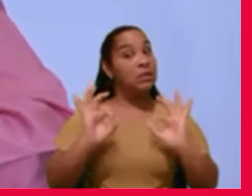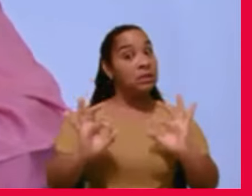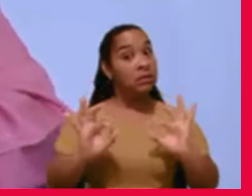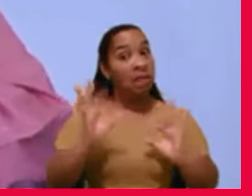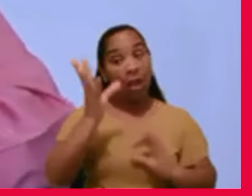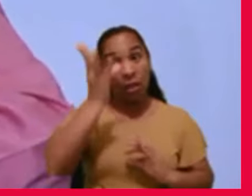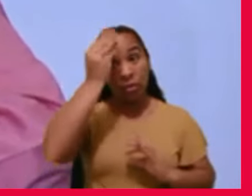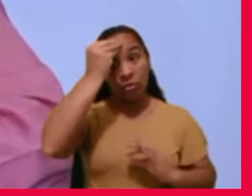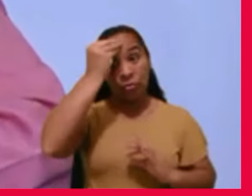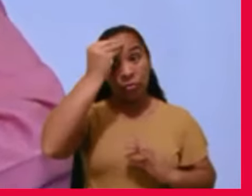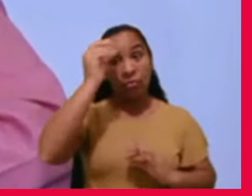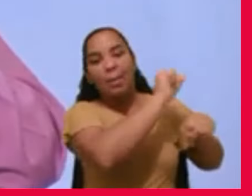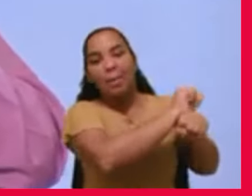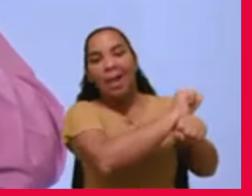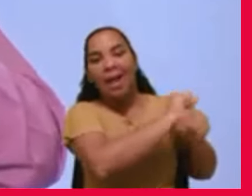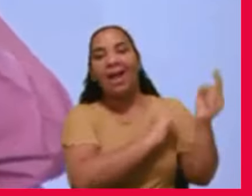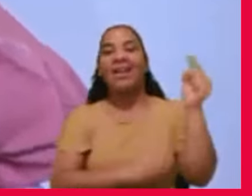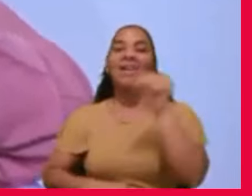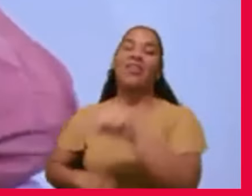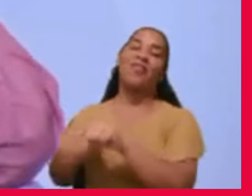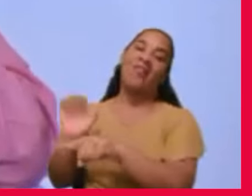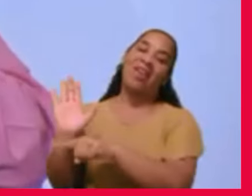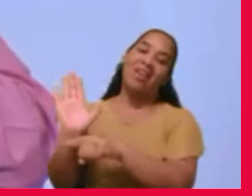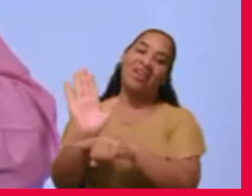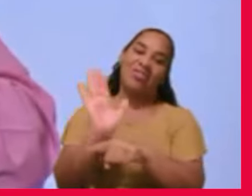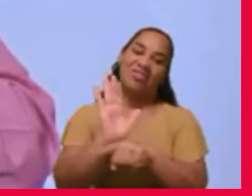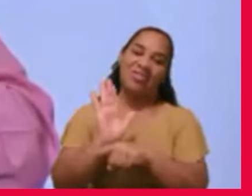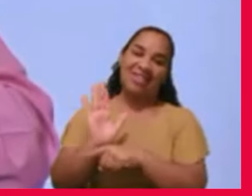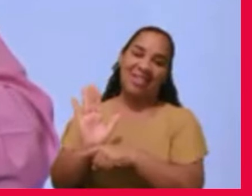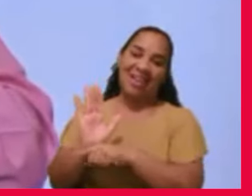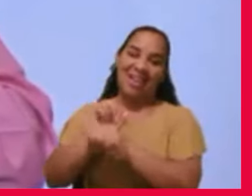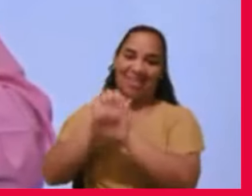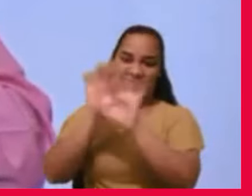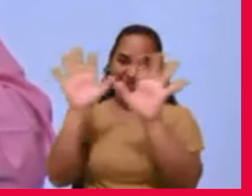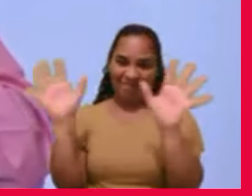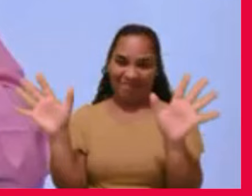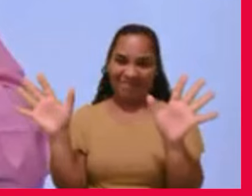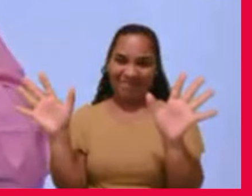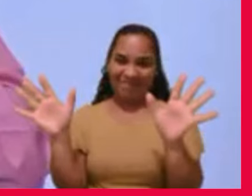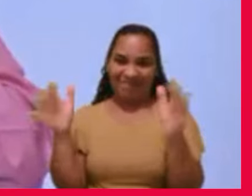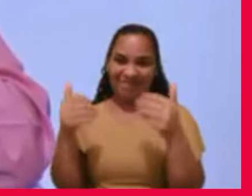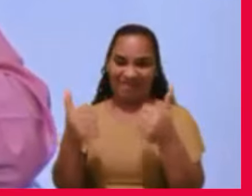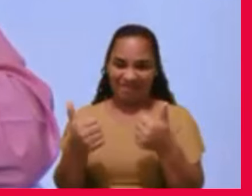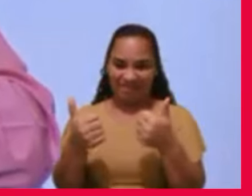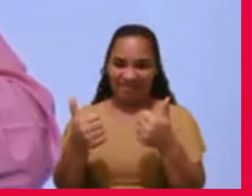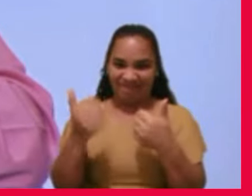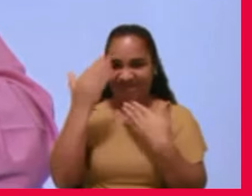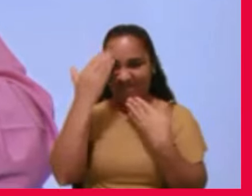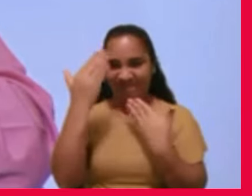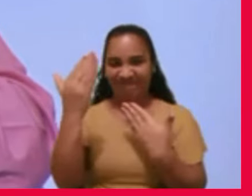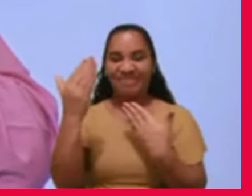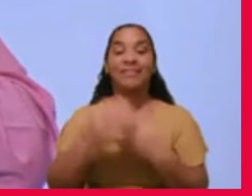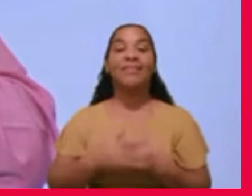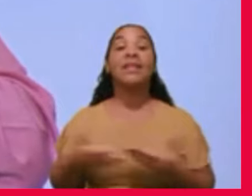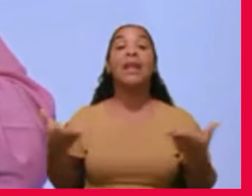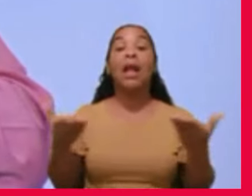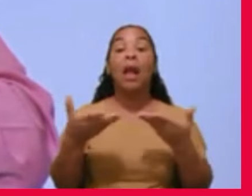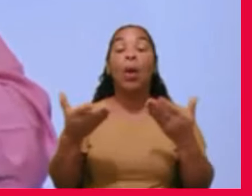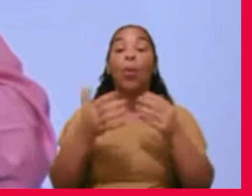voltar a viver. Mas vamos agora orar, pedir a Deus